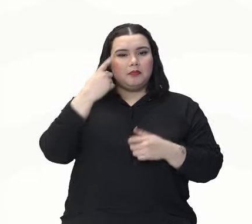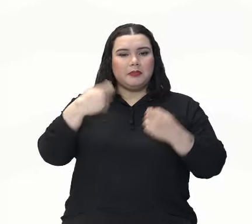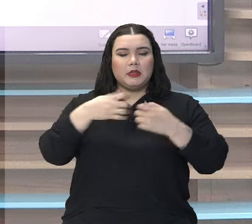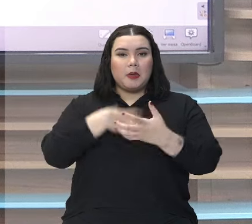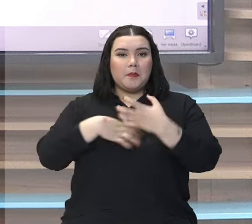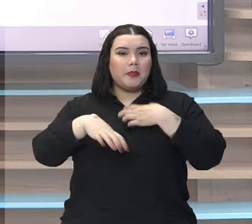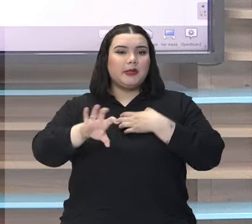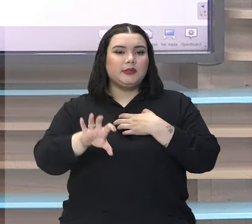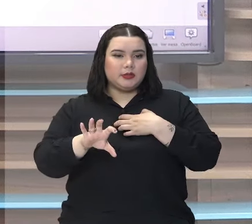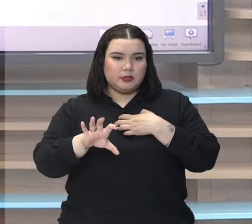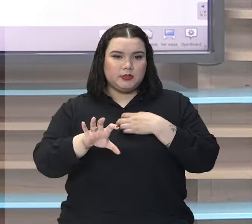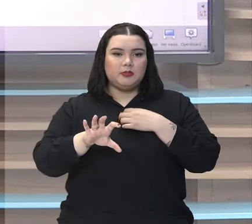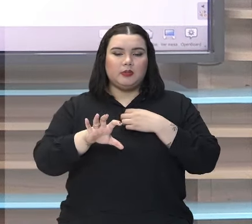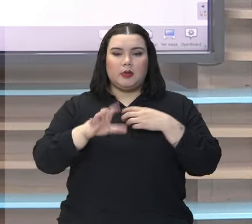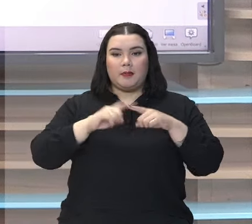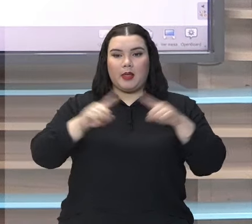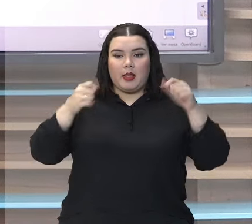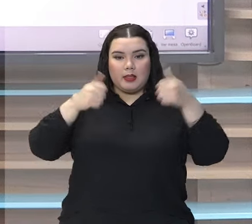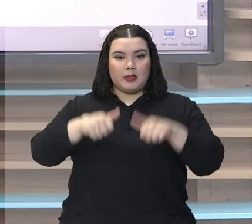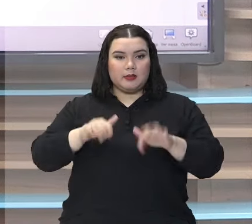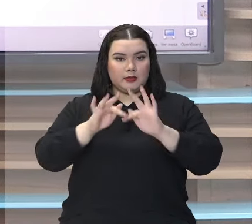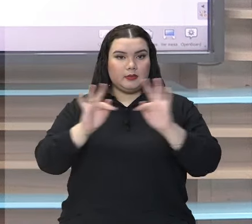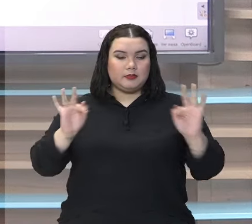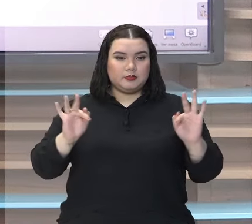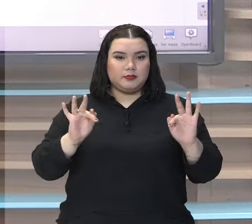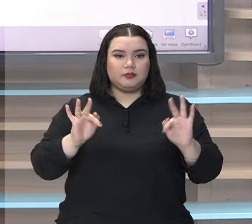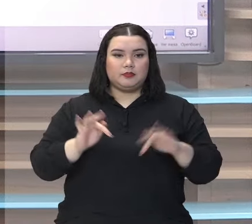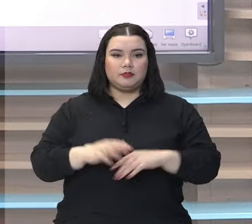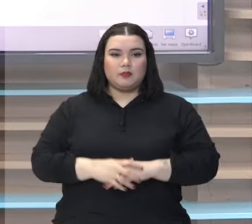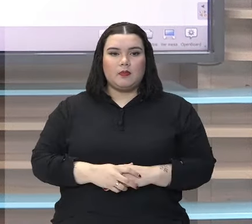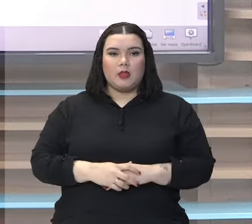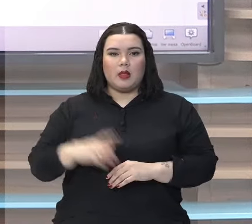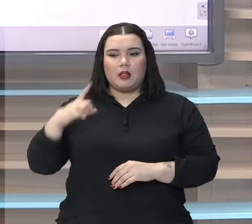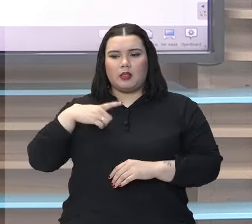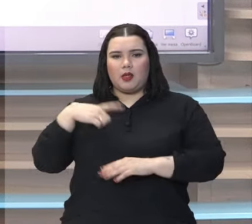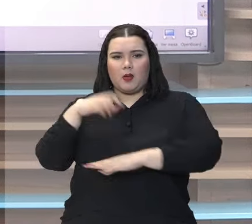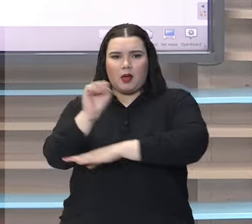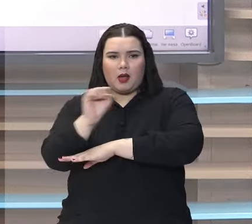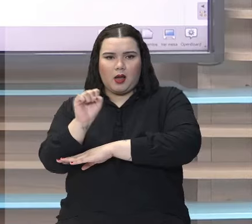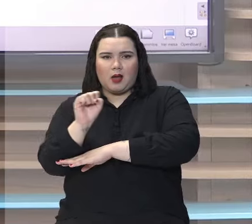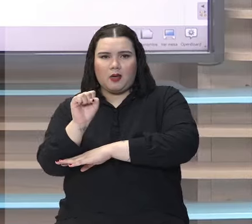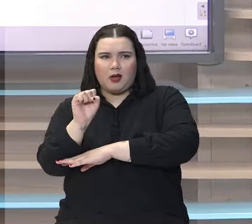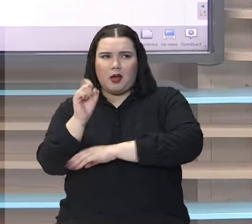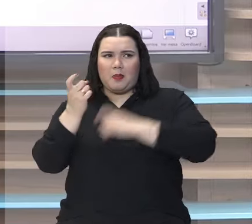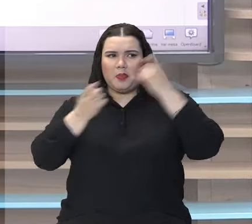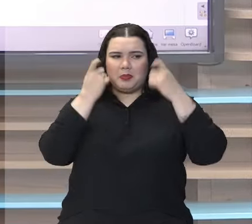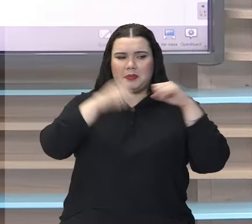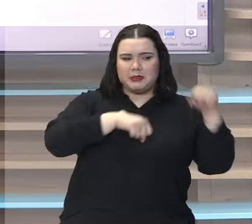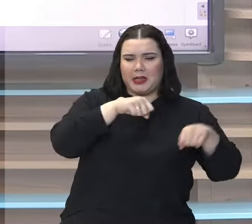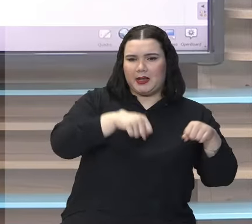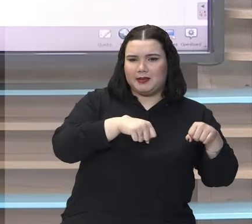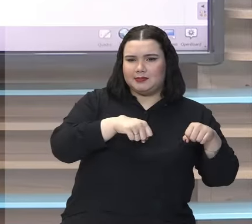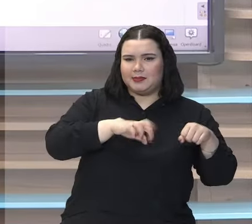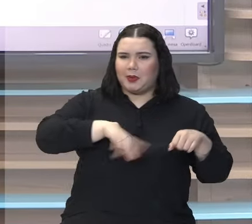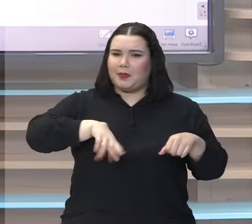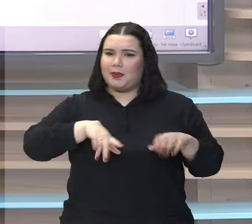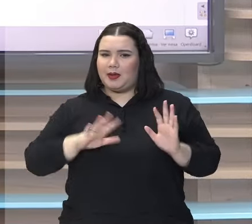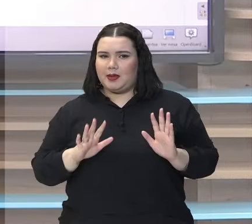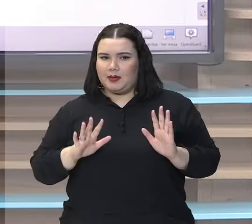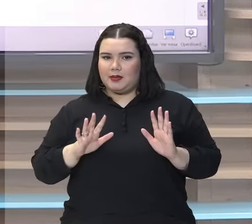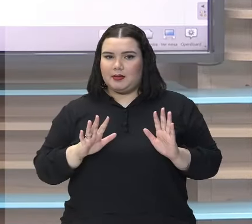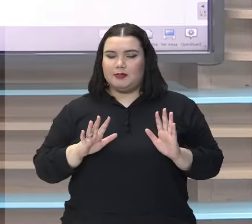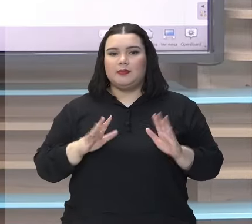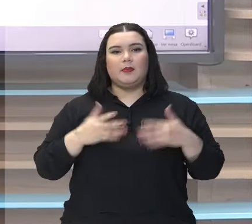do outro, mas eu estou analisando a frase, né? Então, eu tenho um carro, não era para me preocupar com quem anda de bicicleta. Então, eu tenho um carro,